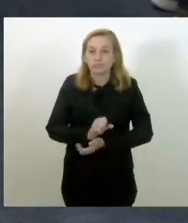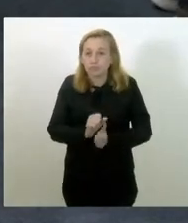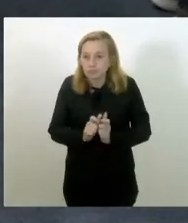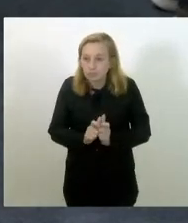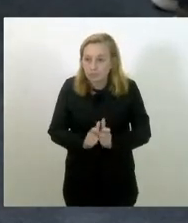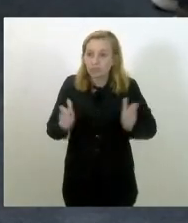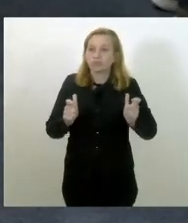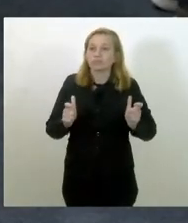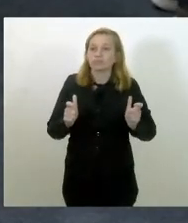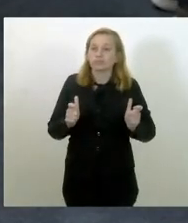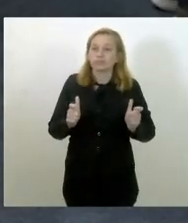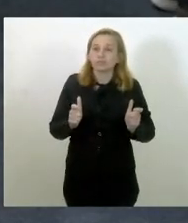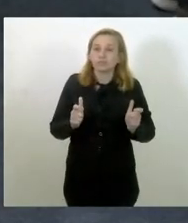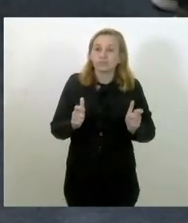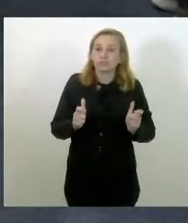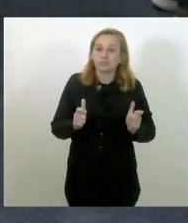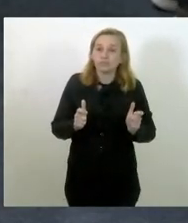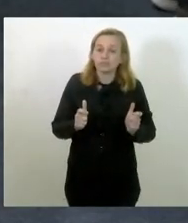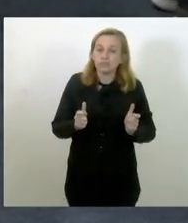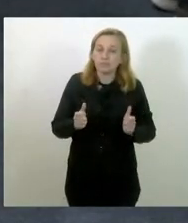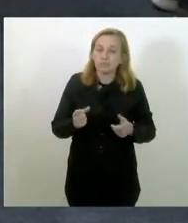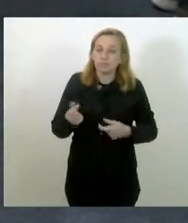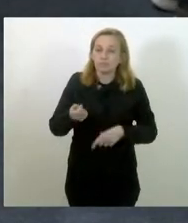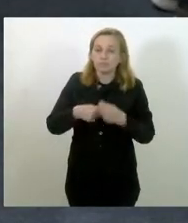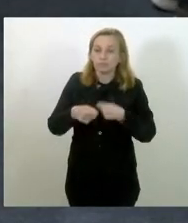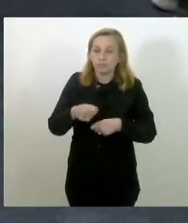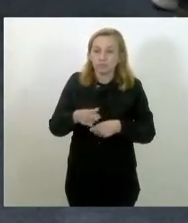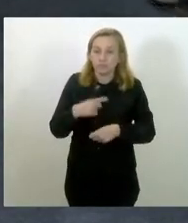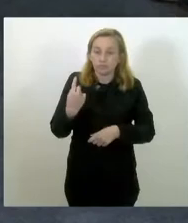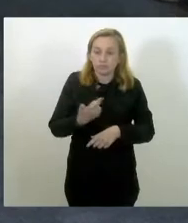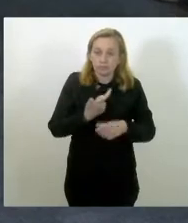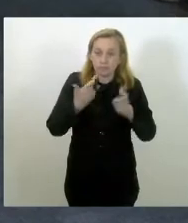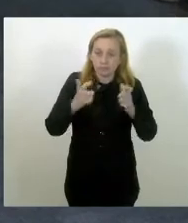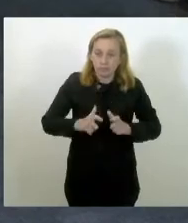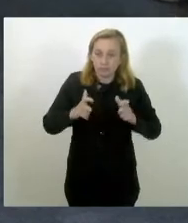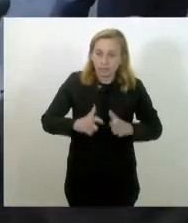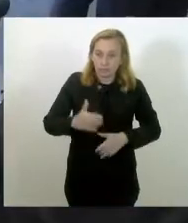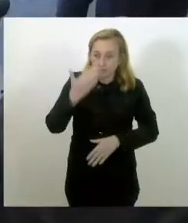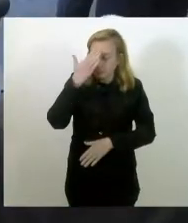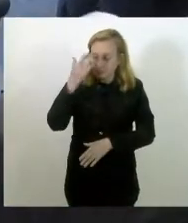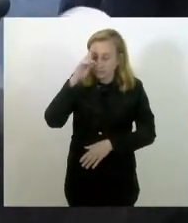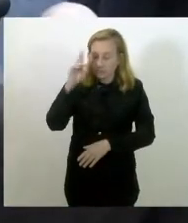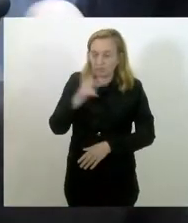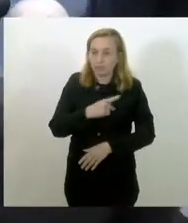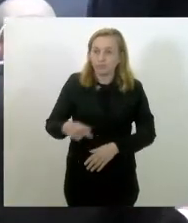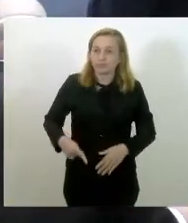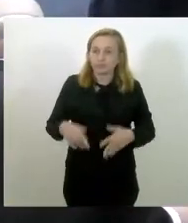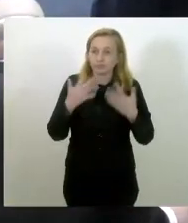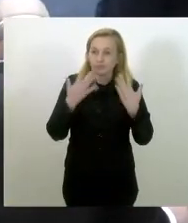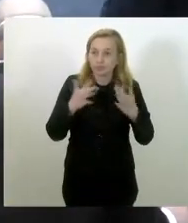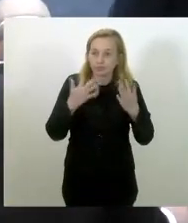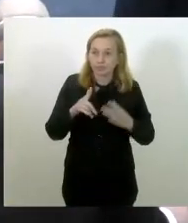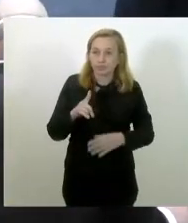agronegócio na nossa região. Obrigado, senhor presidente. Parabéns, Luiz Martins.